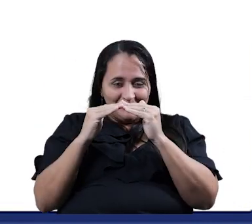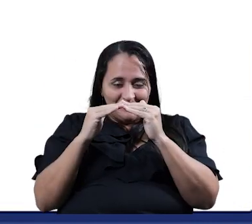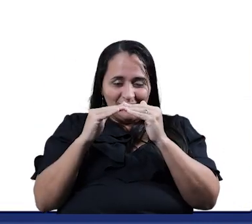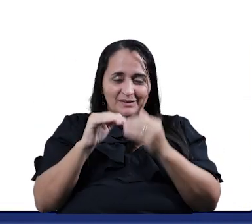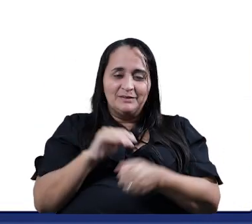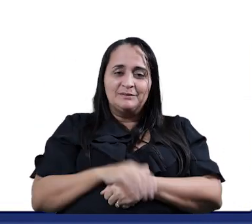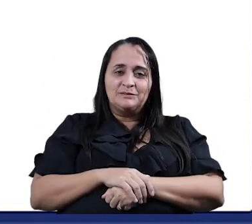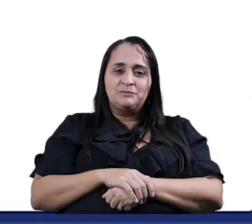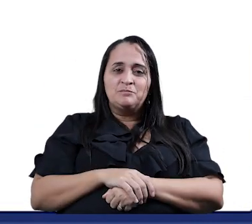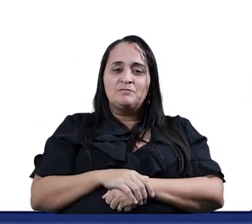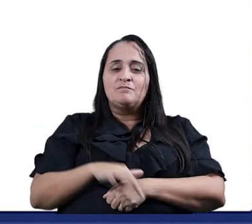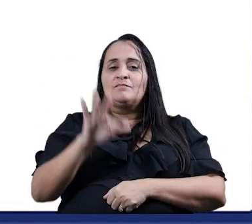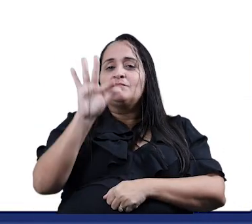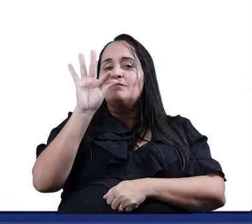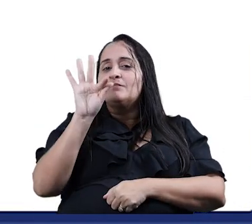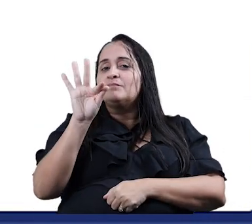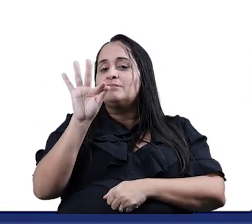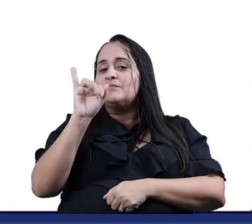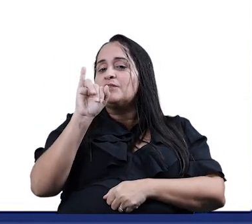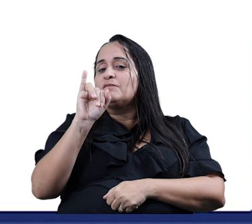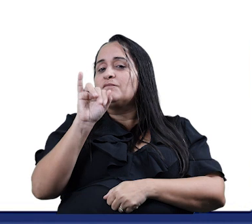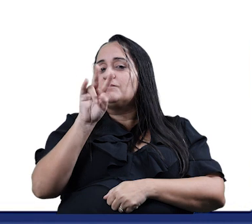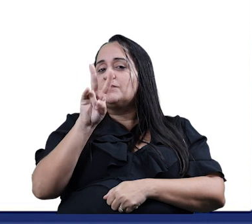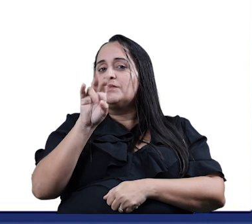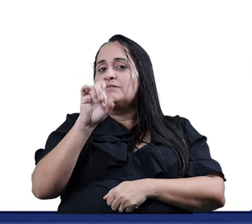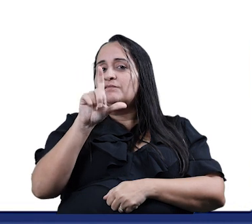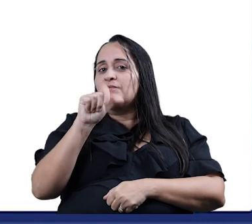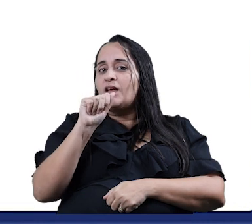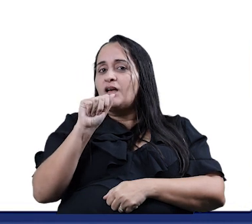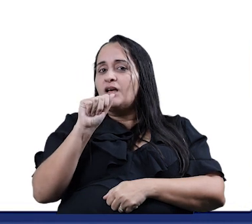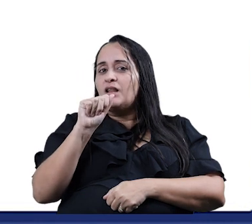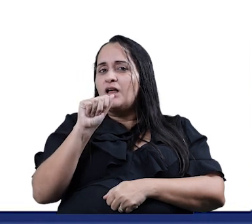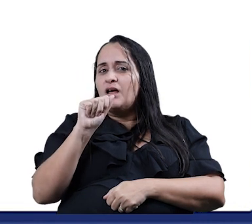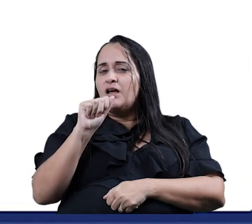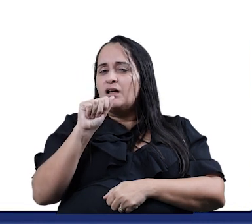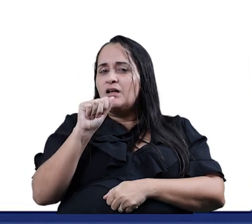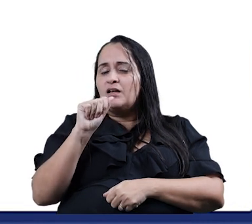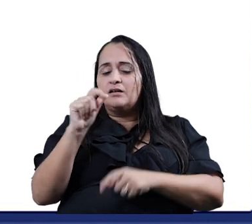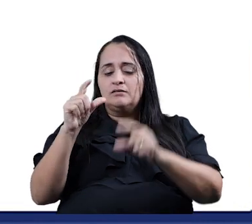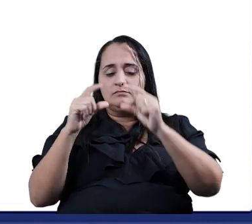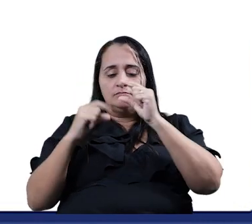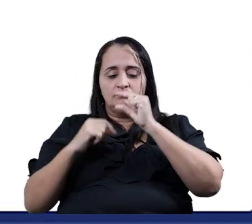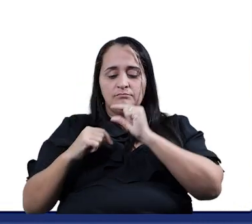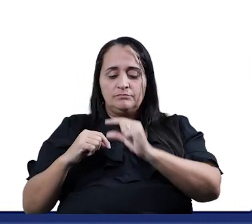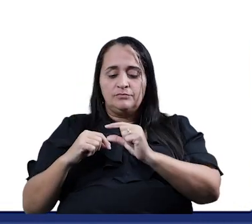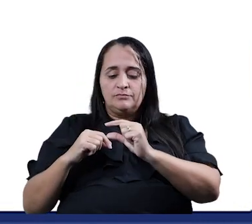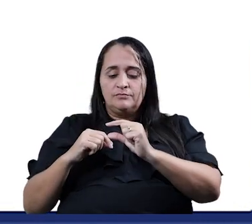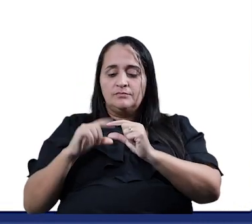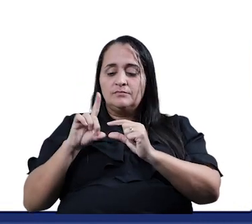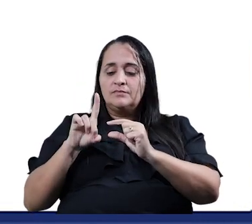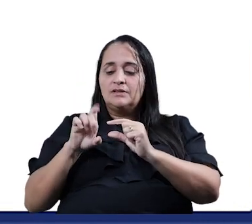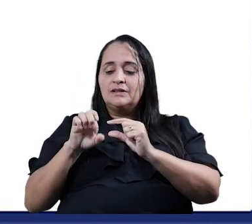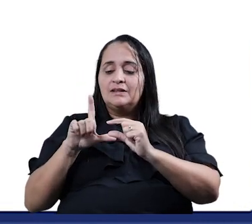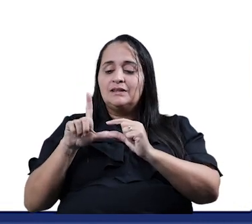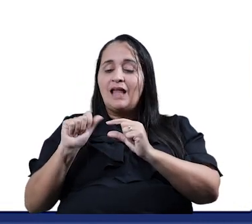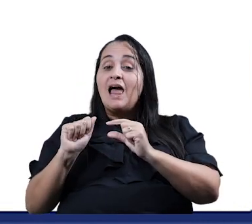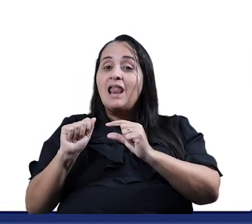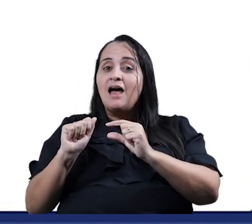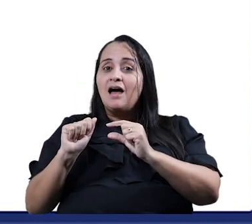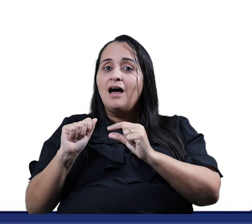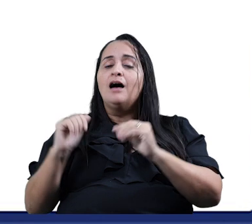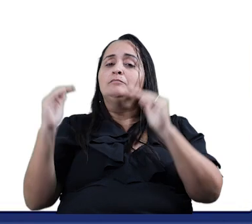diz que tem um sapato de fivela É mentira da barata, o sapato é da mãe dela